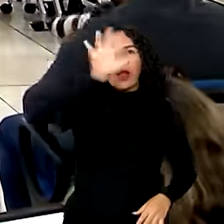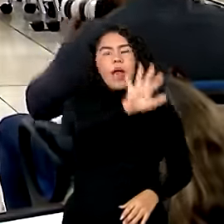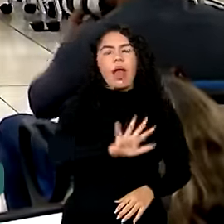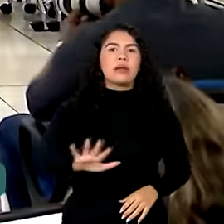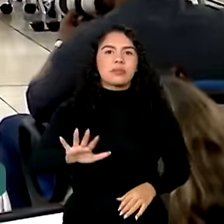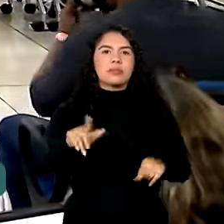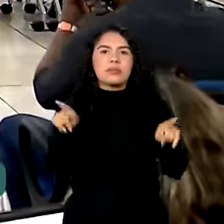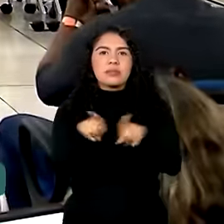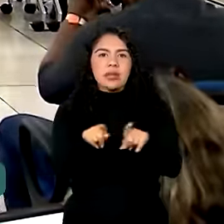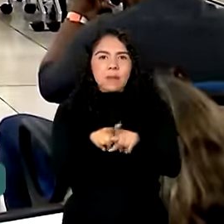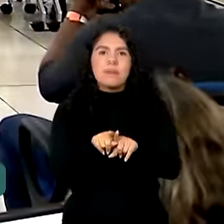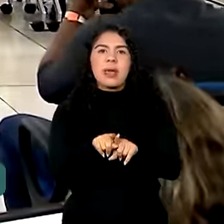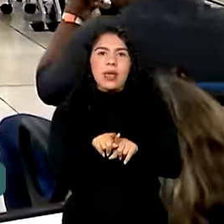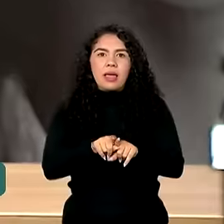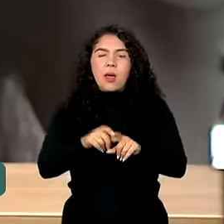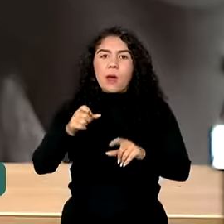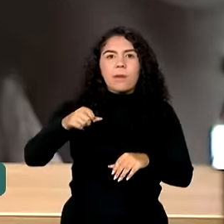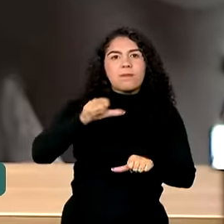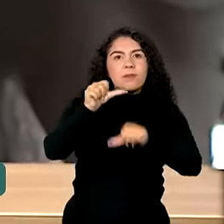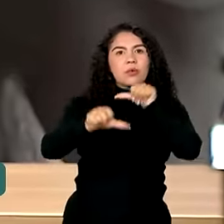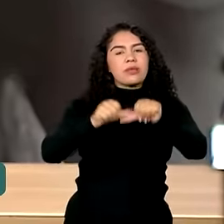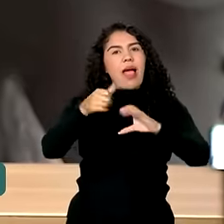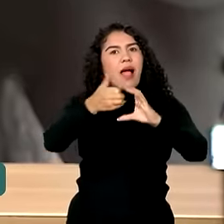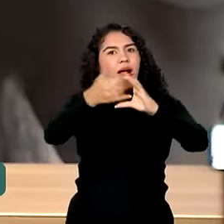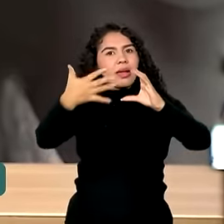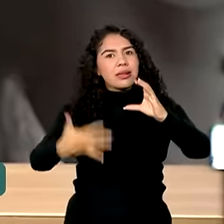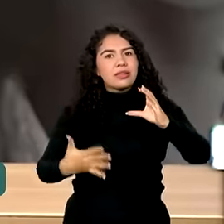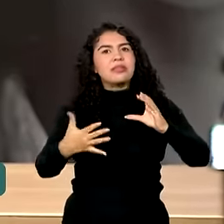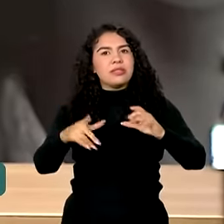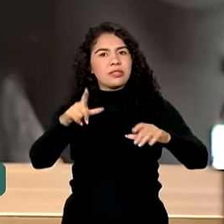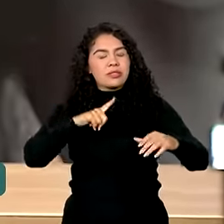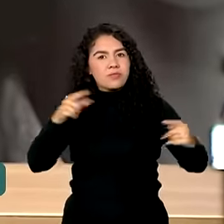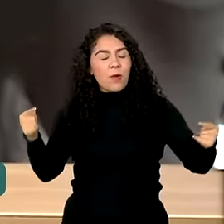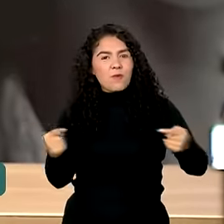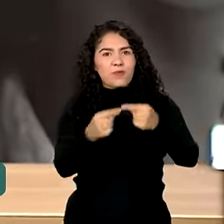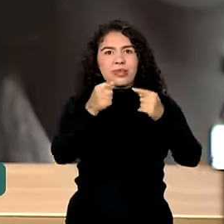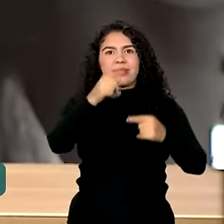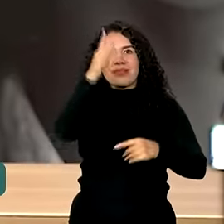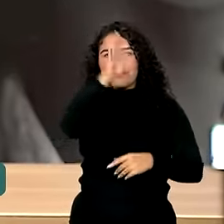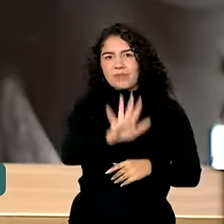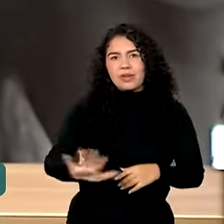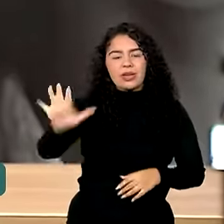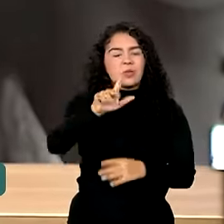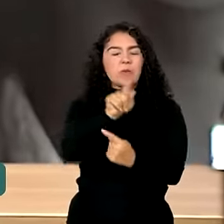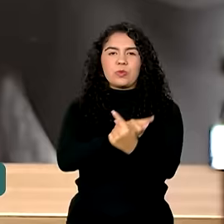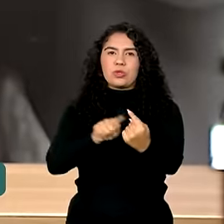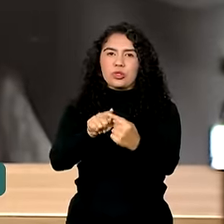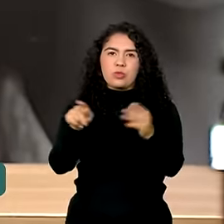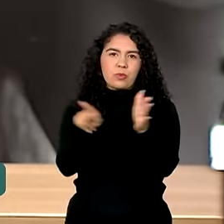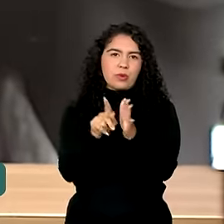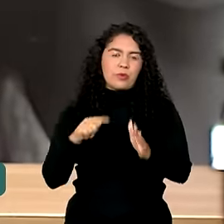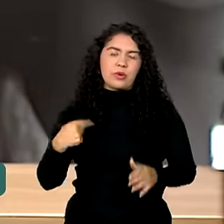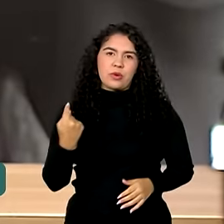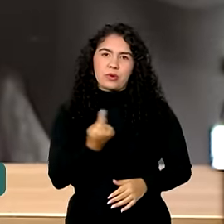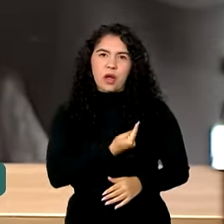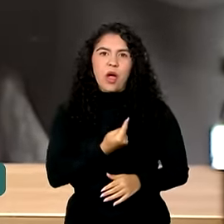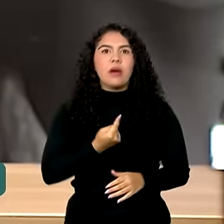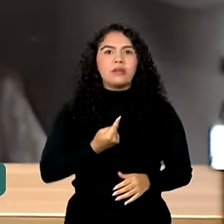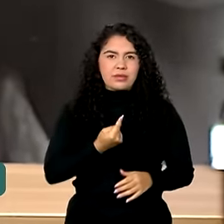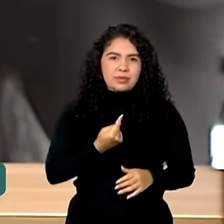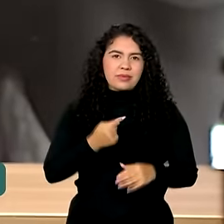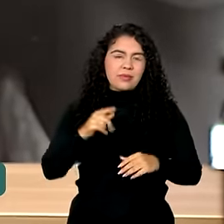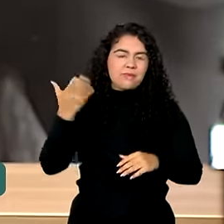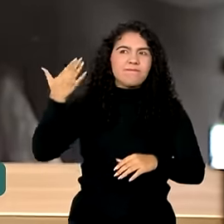era mudar a cara do serviço público brasileiro e ter o serviço público cada vez mais com a cara do Brasil. Esse foi o nosso grande objetivo desde o início, quando a tomou essa decisão.